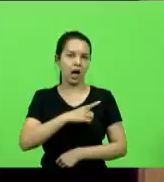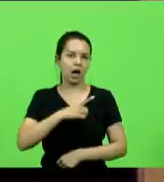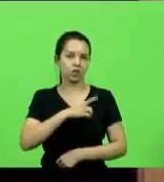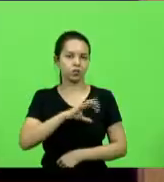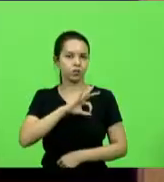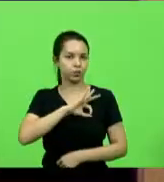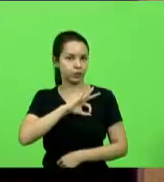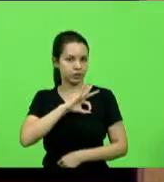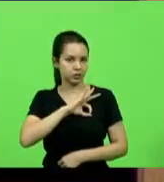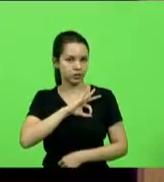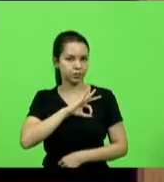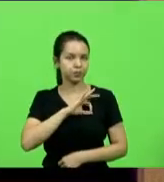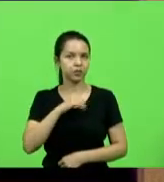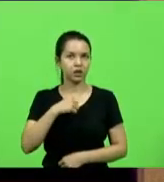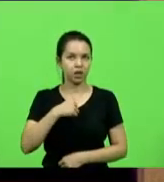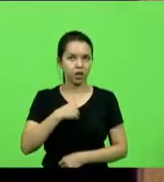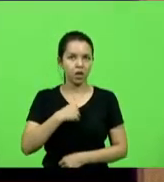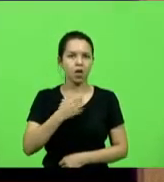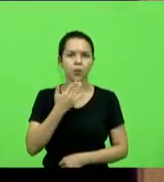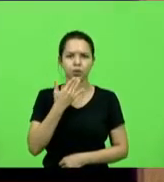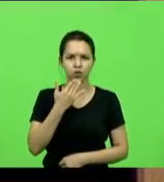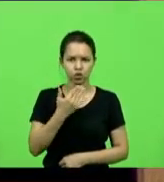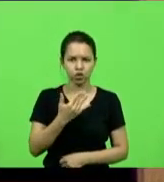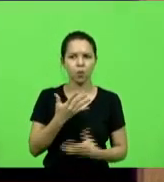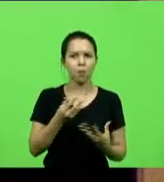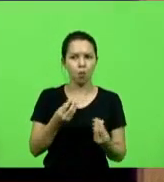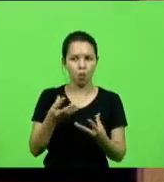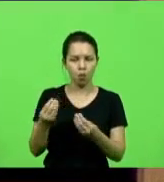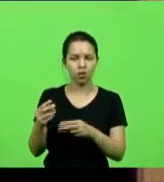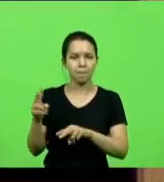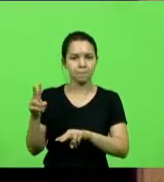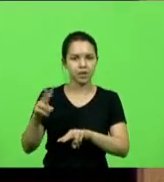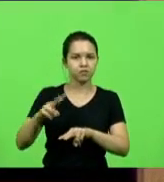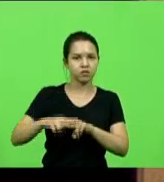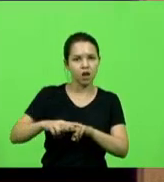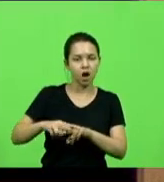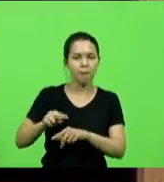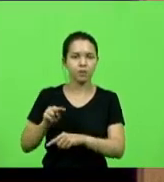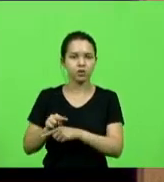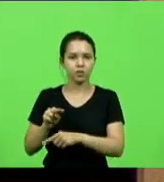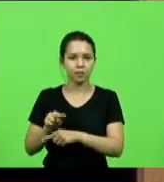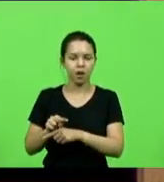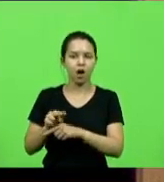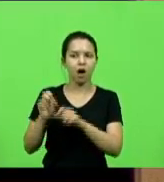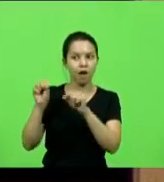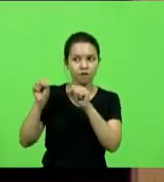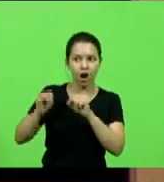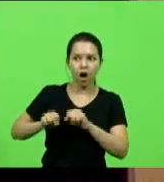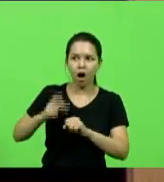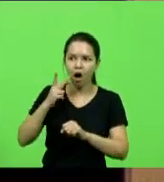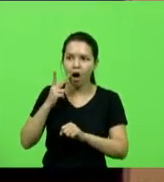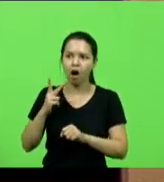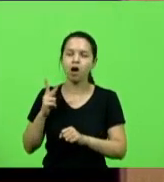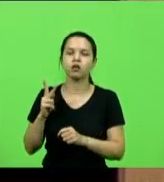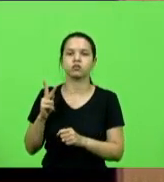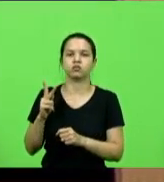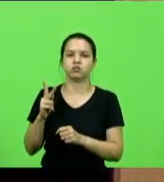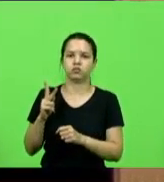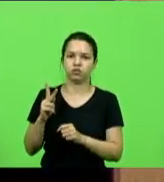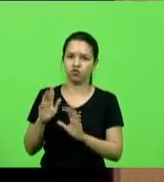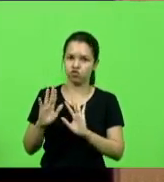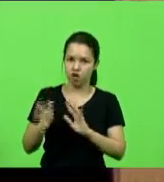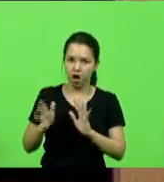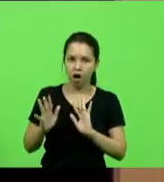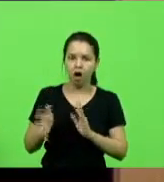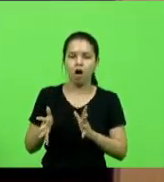Pedi muitas prisões preventivas, fiz muitos flagrantes. sempre tomei